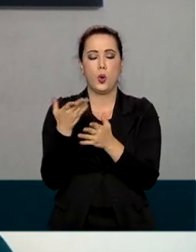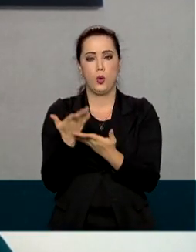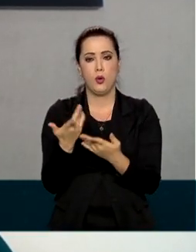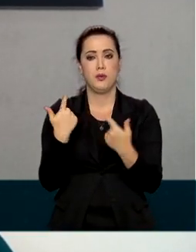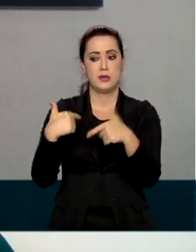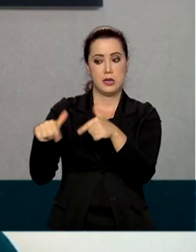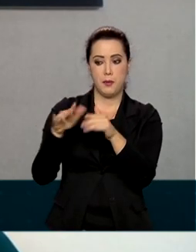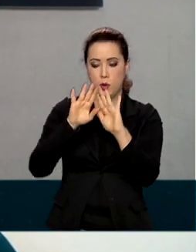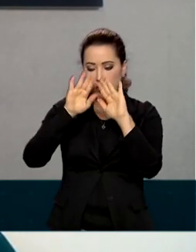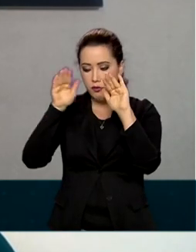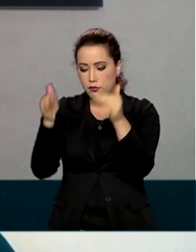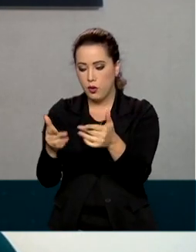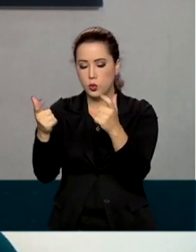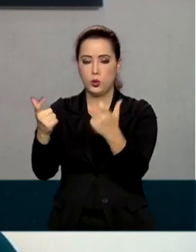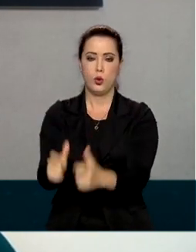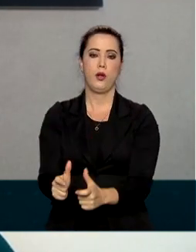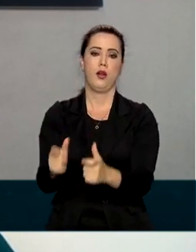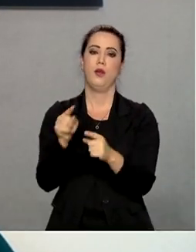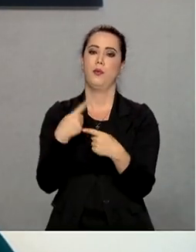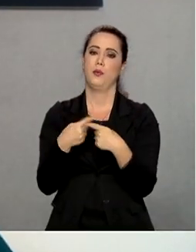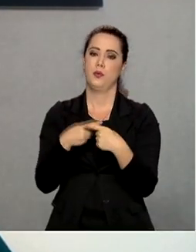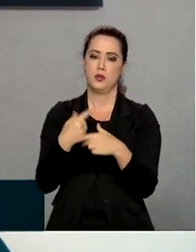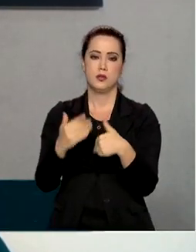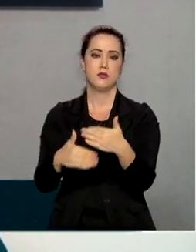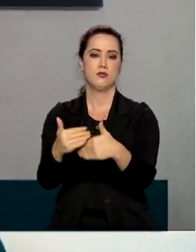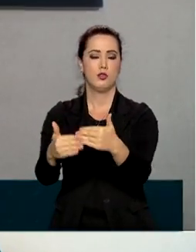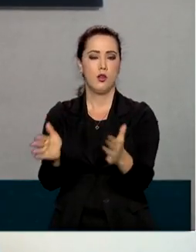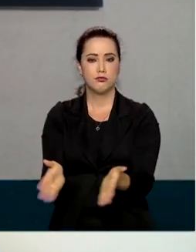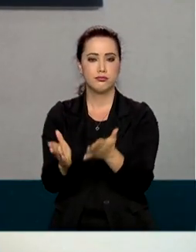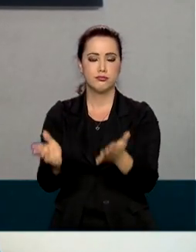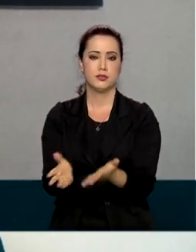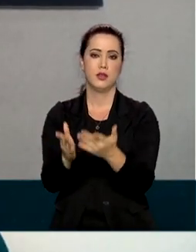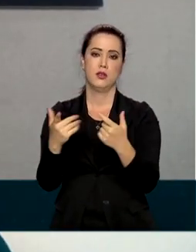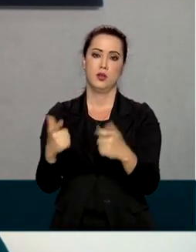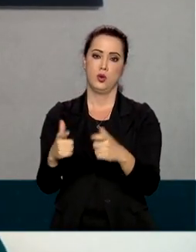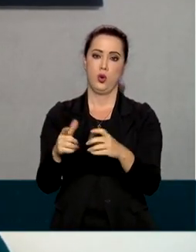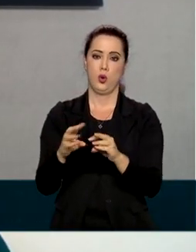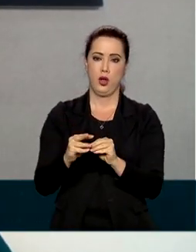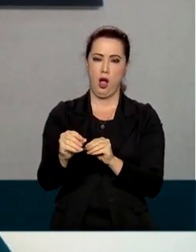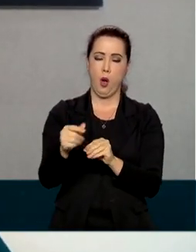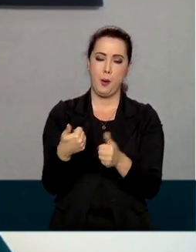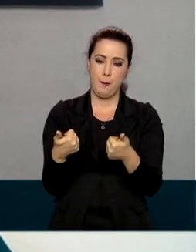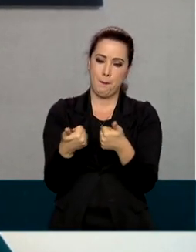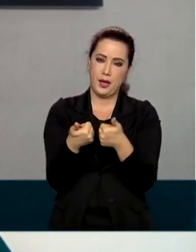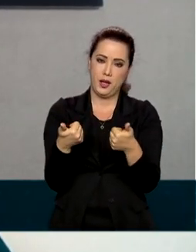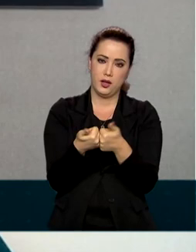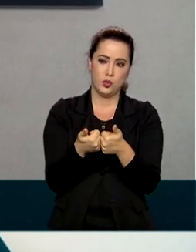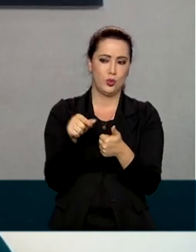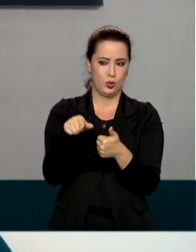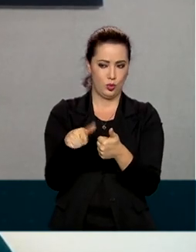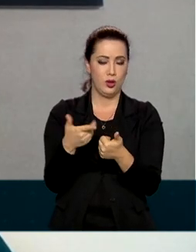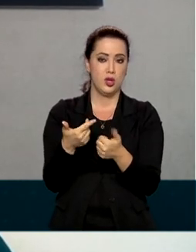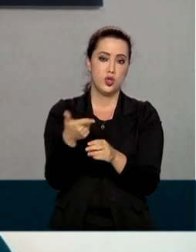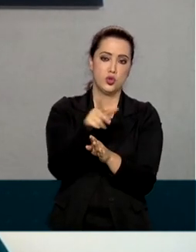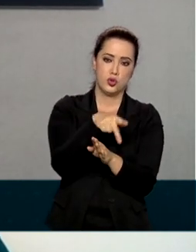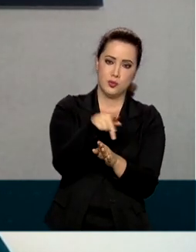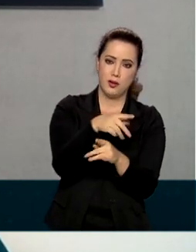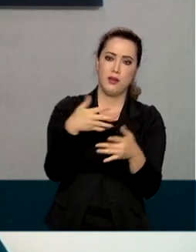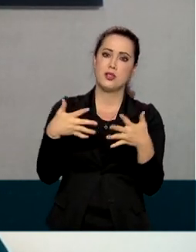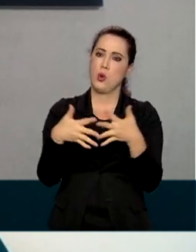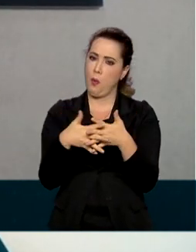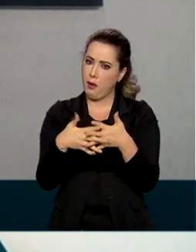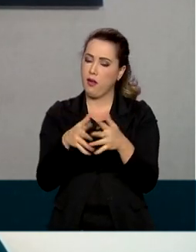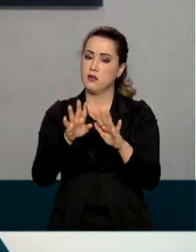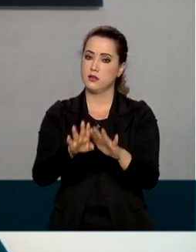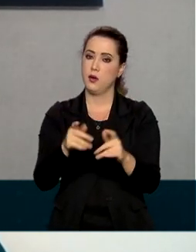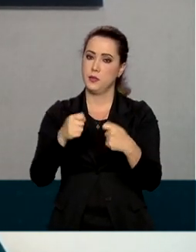faixa de fronteira, e assim promover o desenvolvimento nessa porção do território, que é complexo, mas que também apresenta um potencial